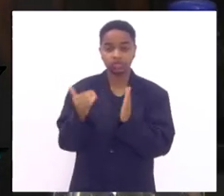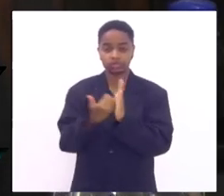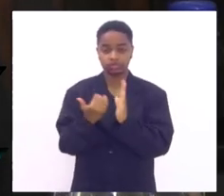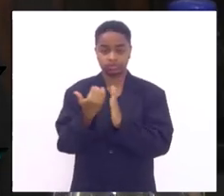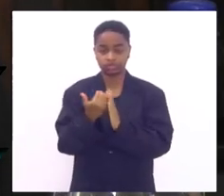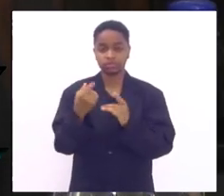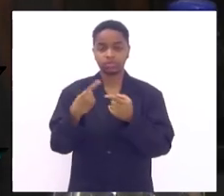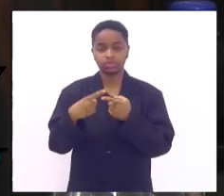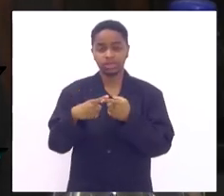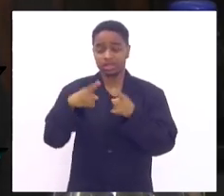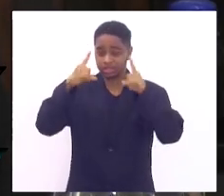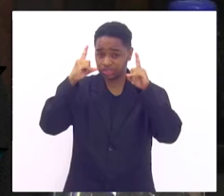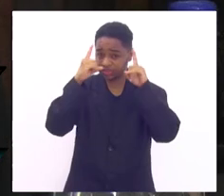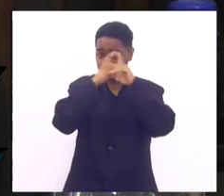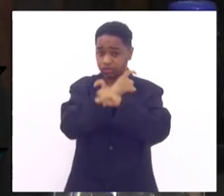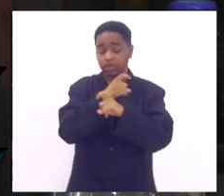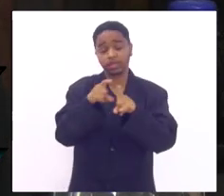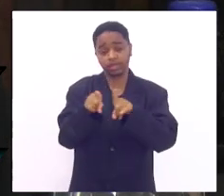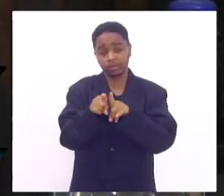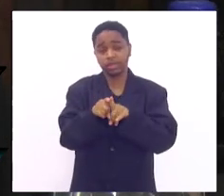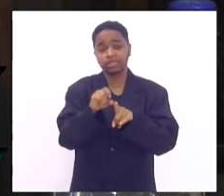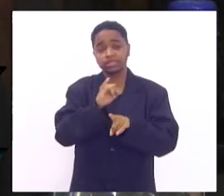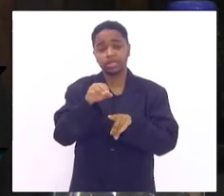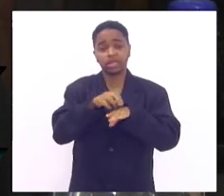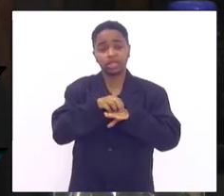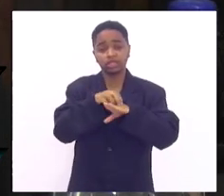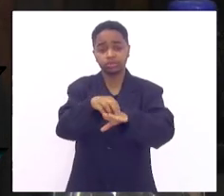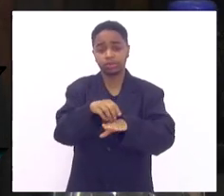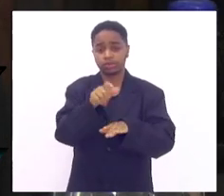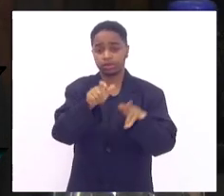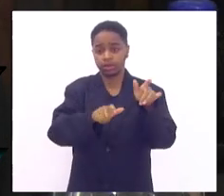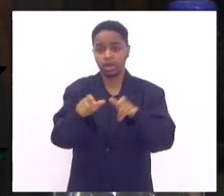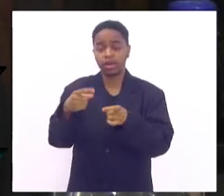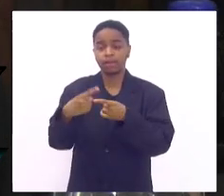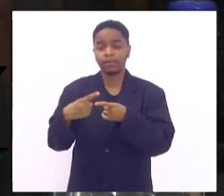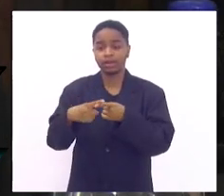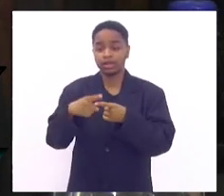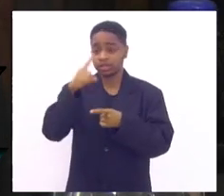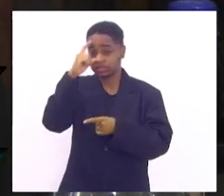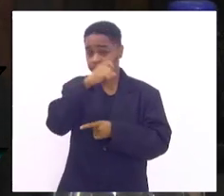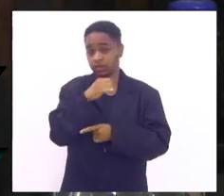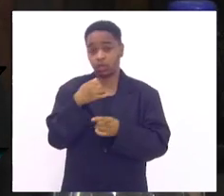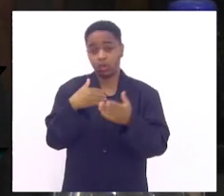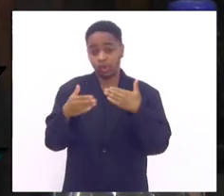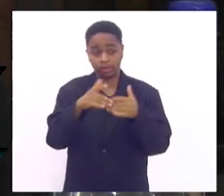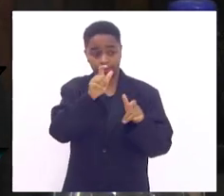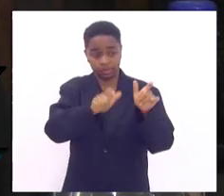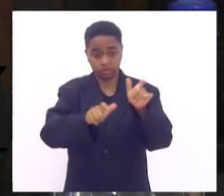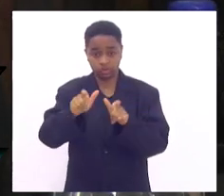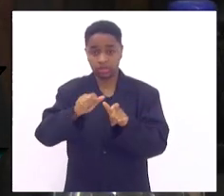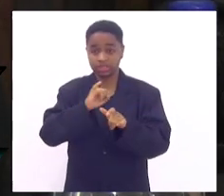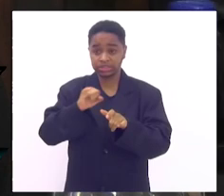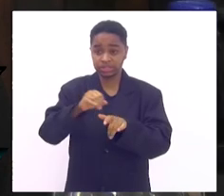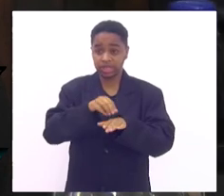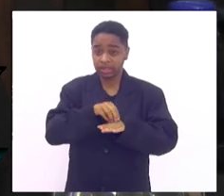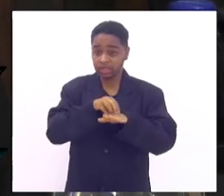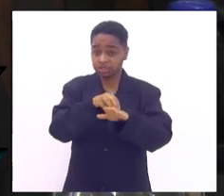complicações até a complicação do transporte agudo um paciente uma coisa transporta qualquer um de nós numa emergência de um infarto ou de um acidente a outra é um